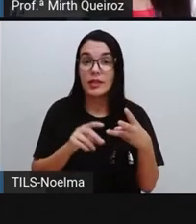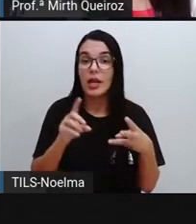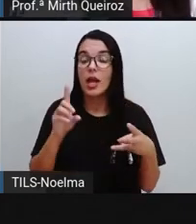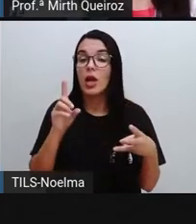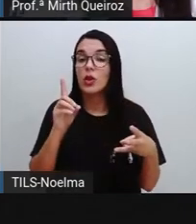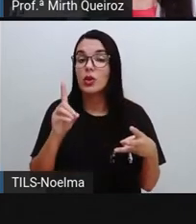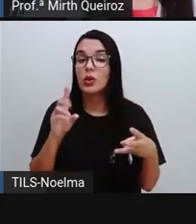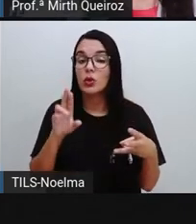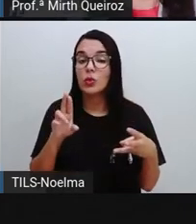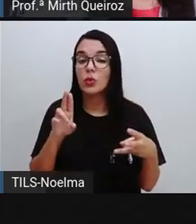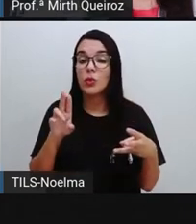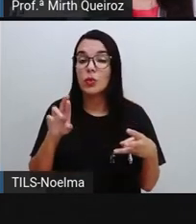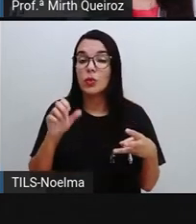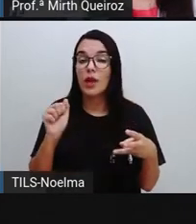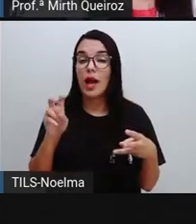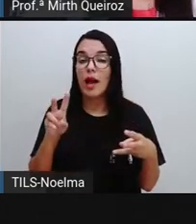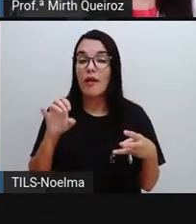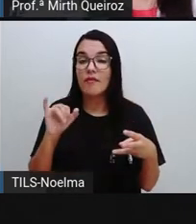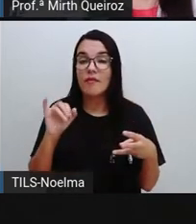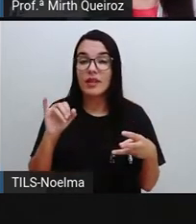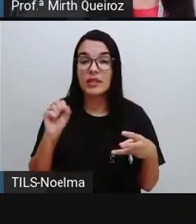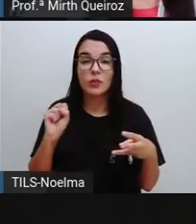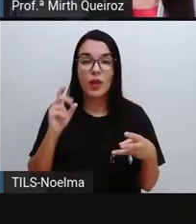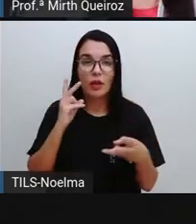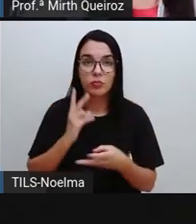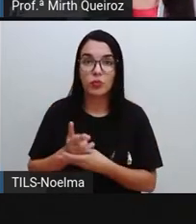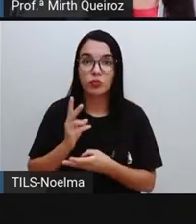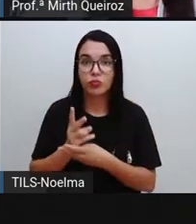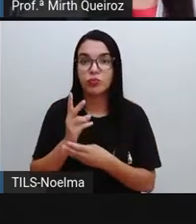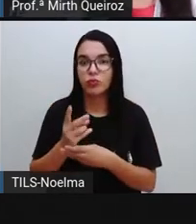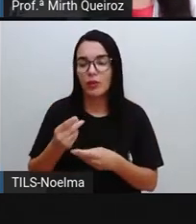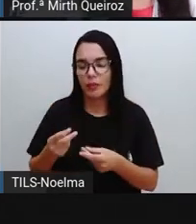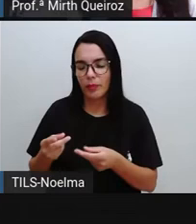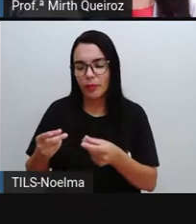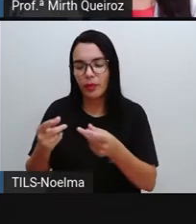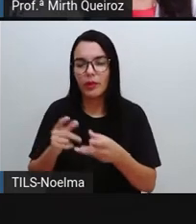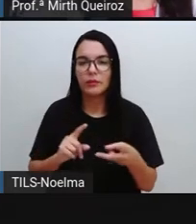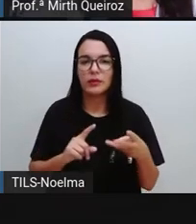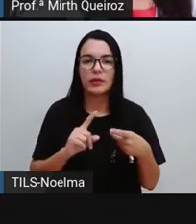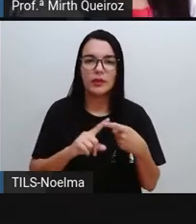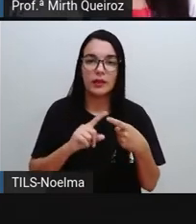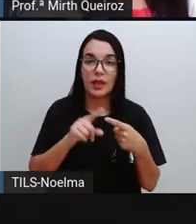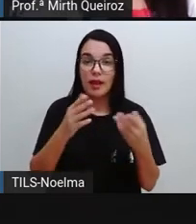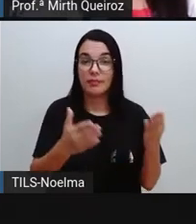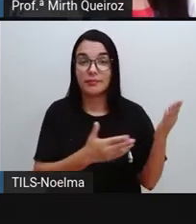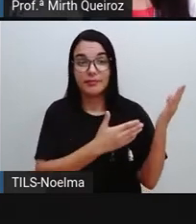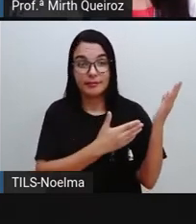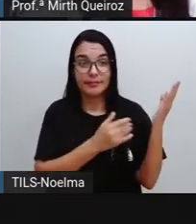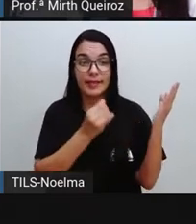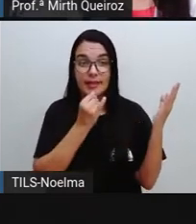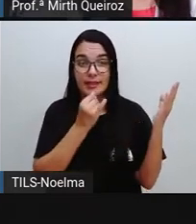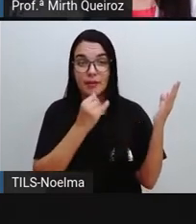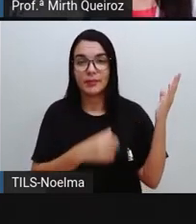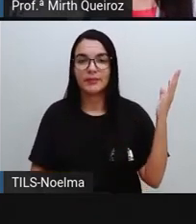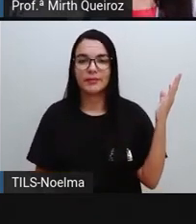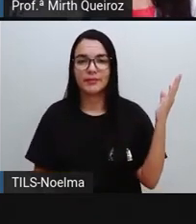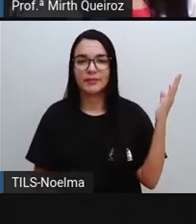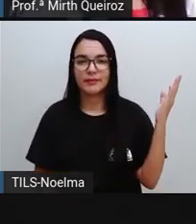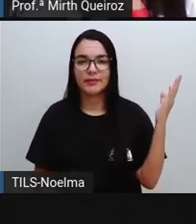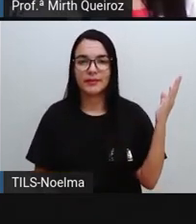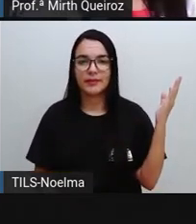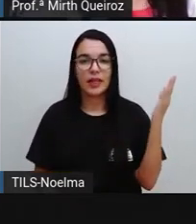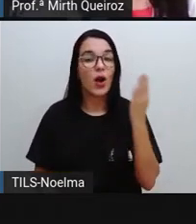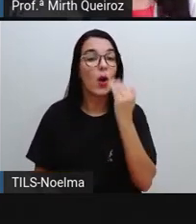duram aí bem mais tempo. Como assim, Pró? Os bens de consumo não duráveis, nós temos como exemplo